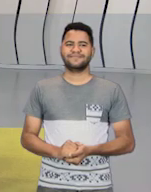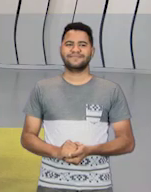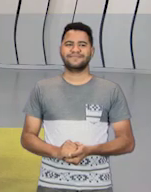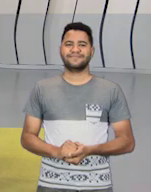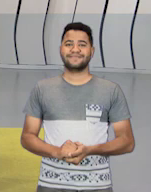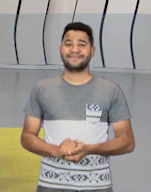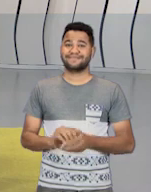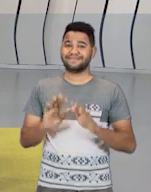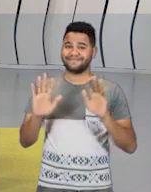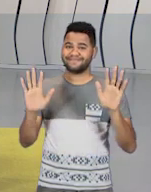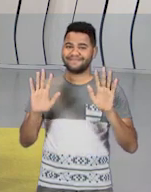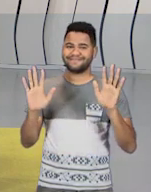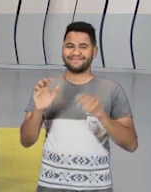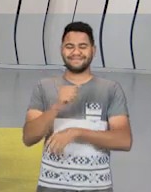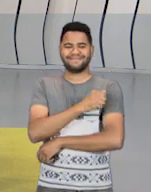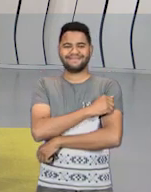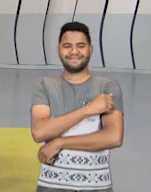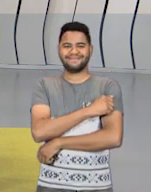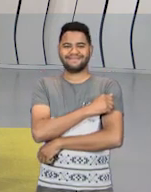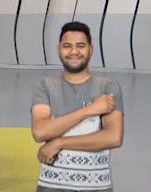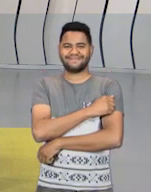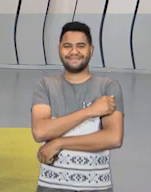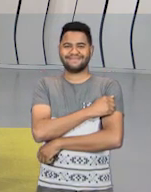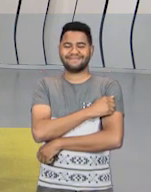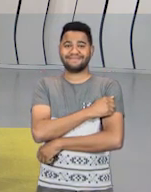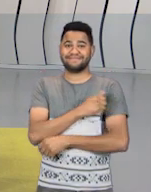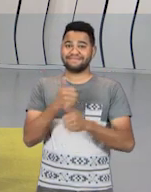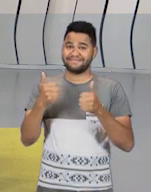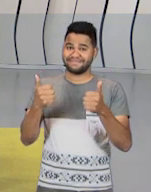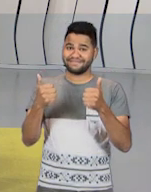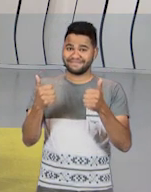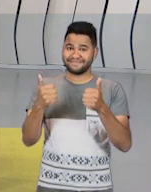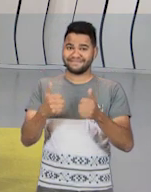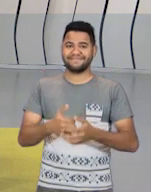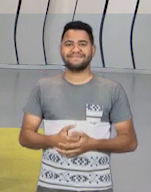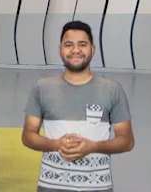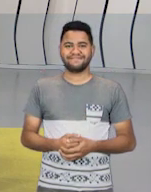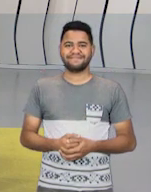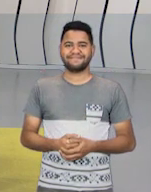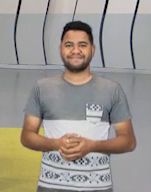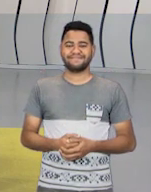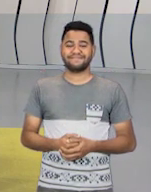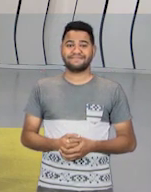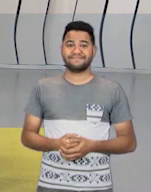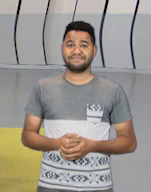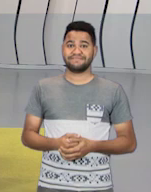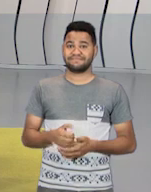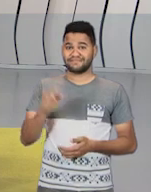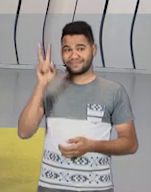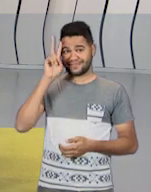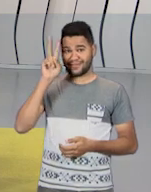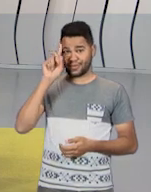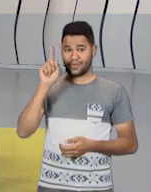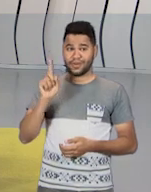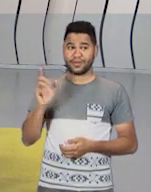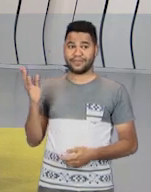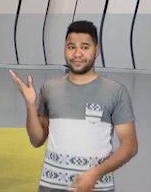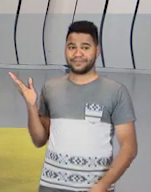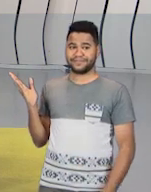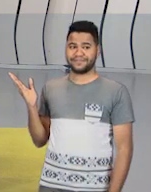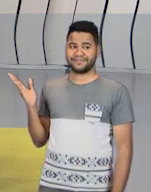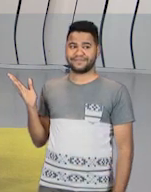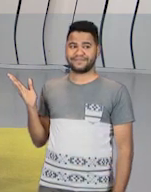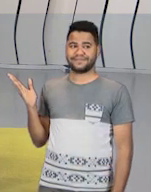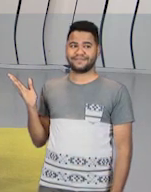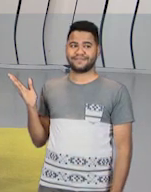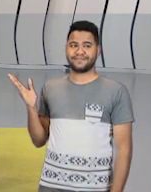Olá, queridos alunos e alunas, tudo bem com vocês? Para quem não se lembra, meu nome